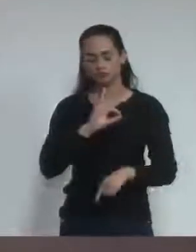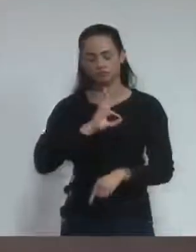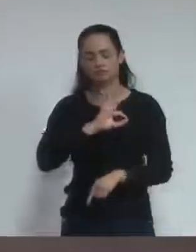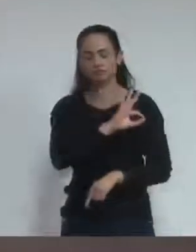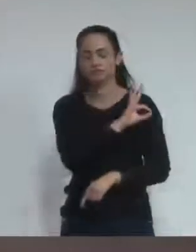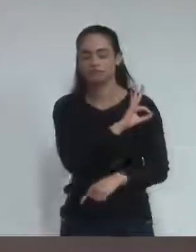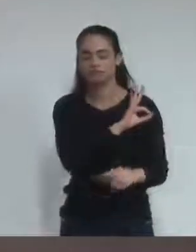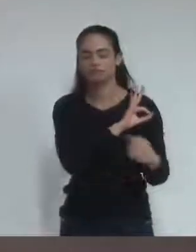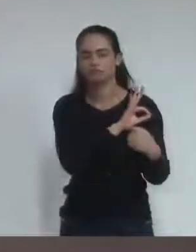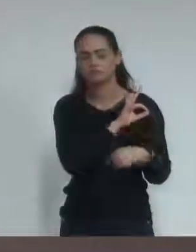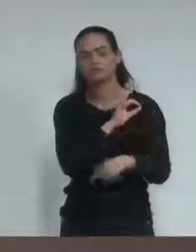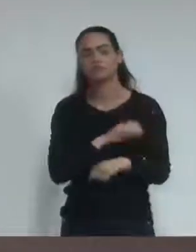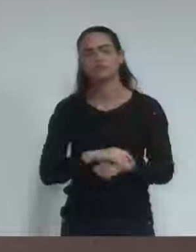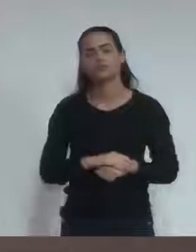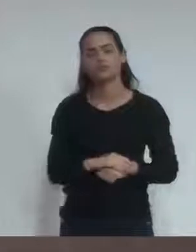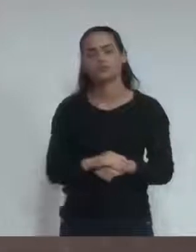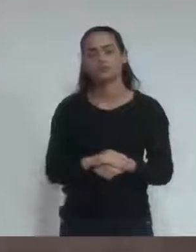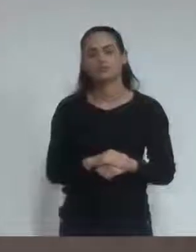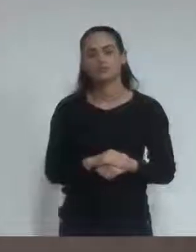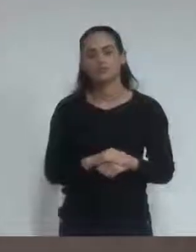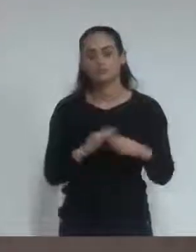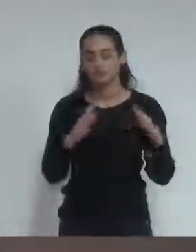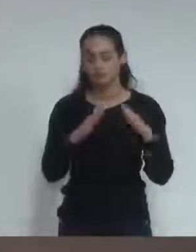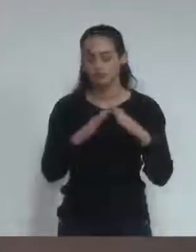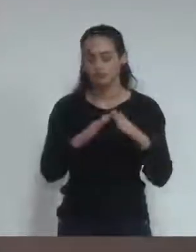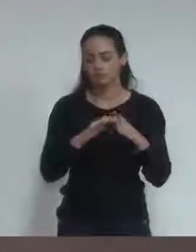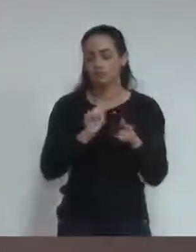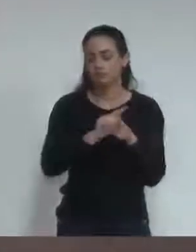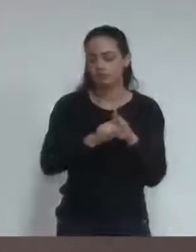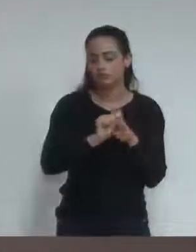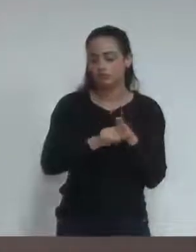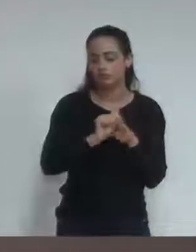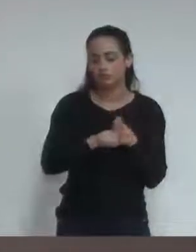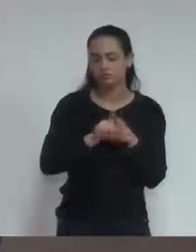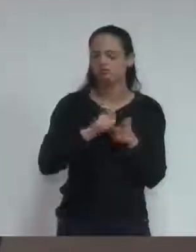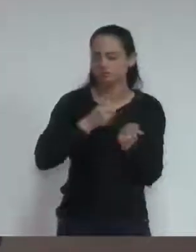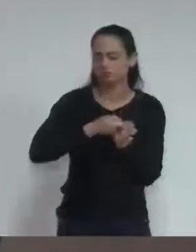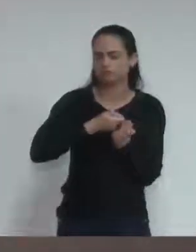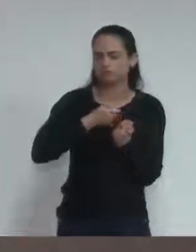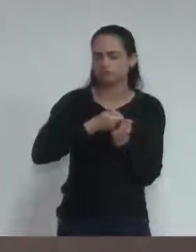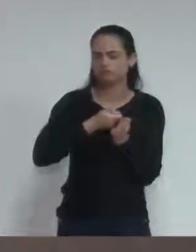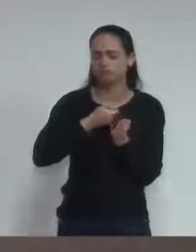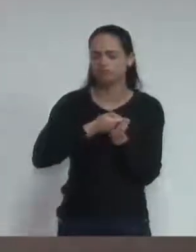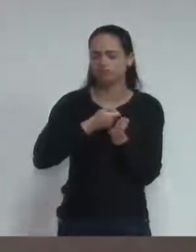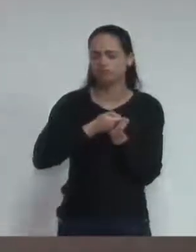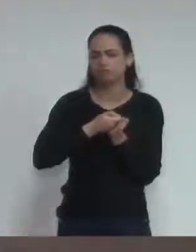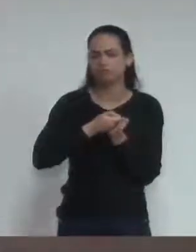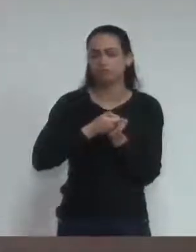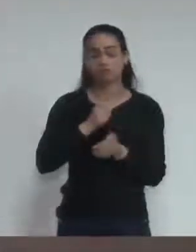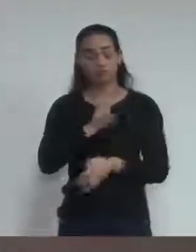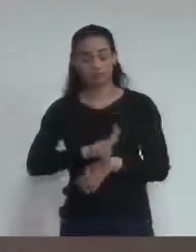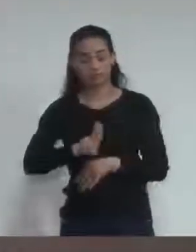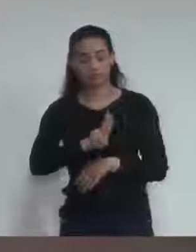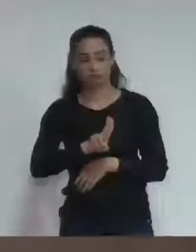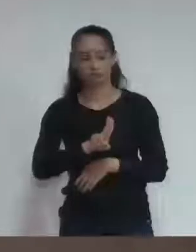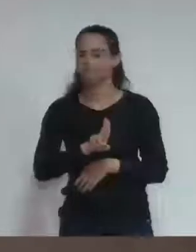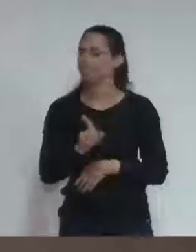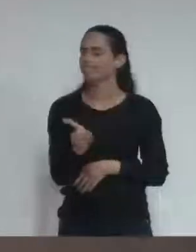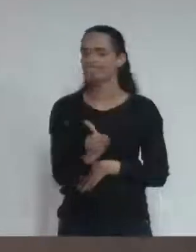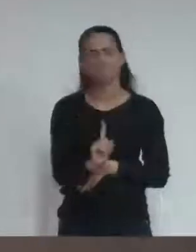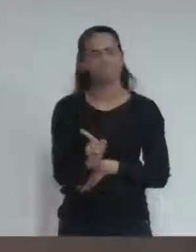Alugaram o prédio. Pagaram os aluguéis. Usaram? Não.